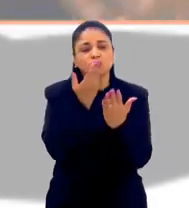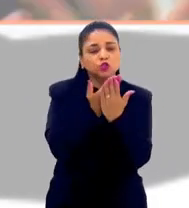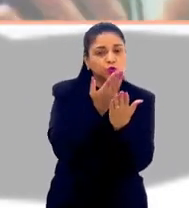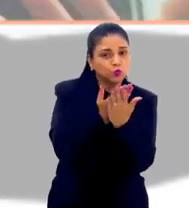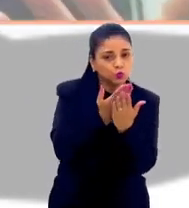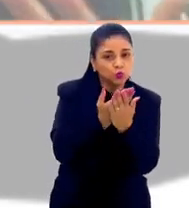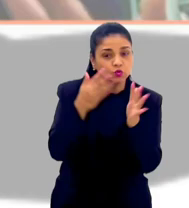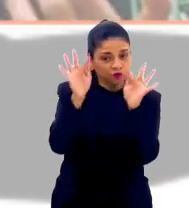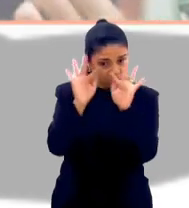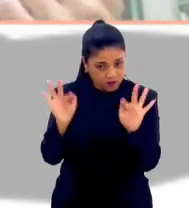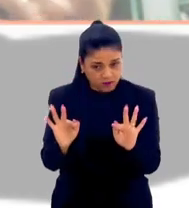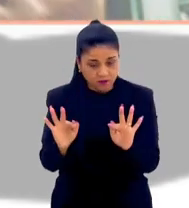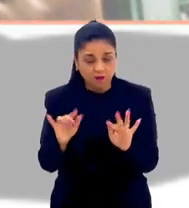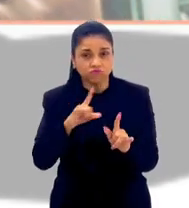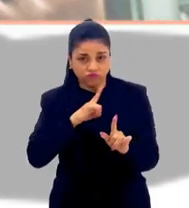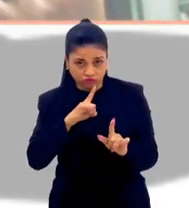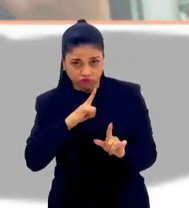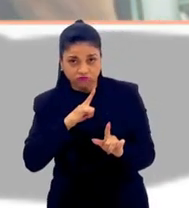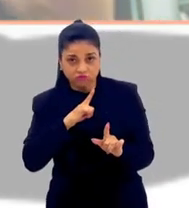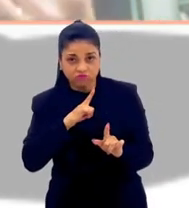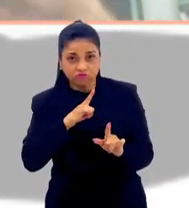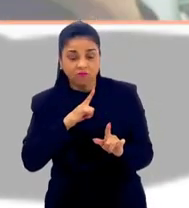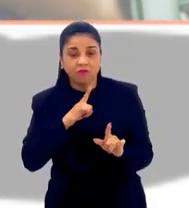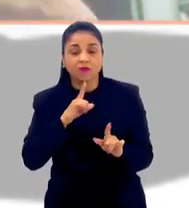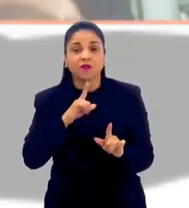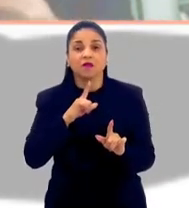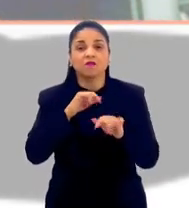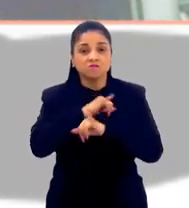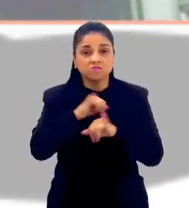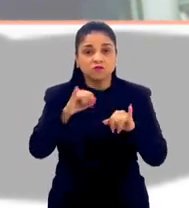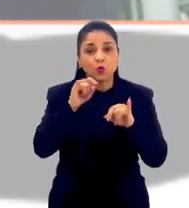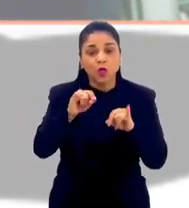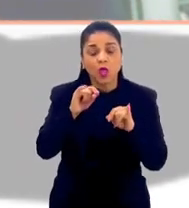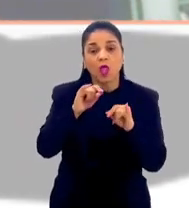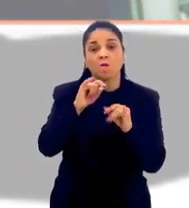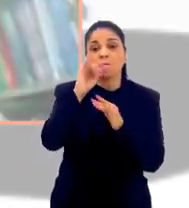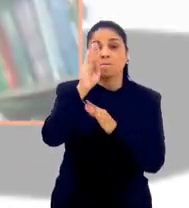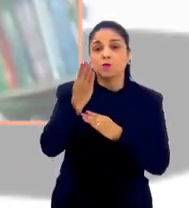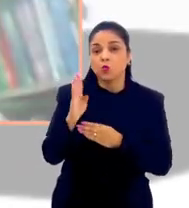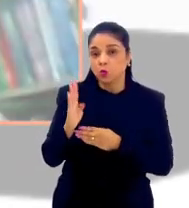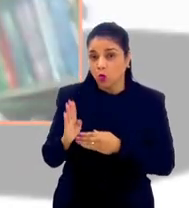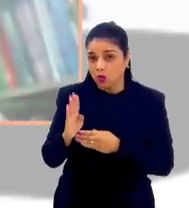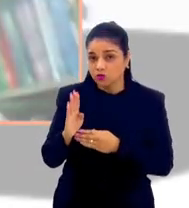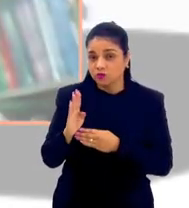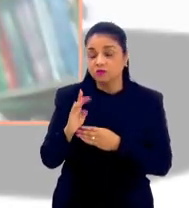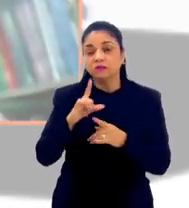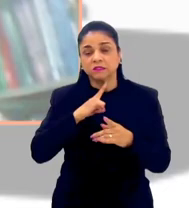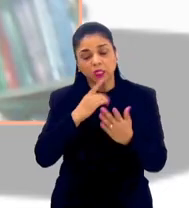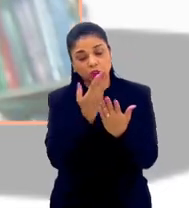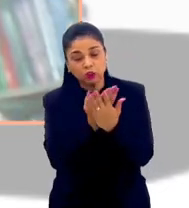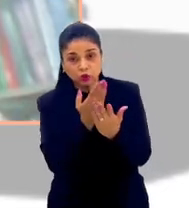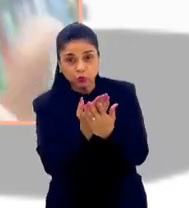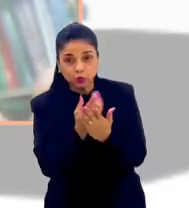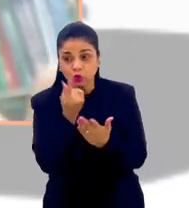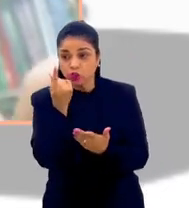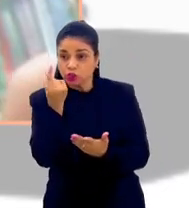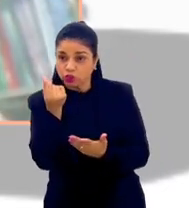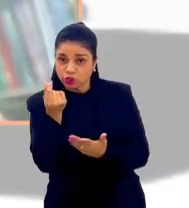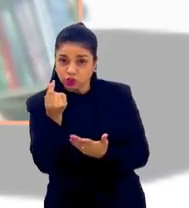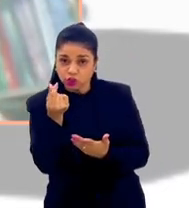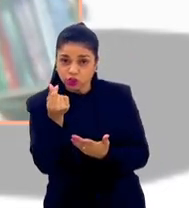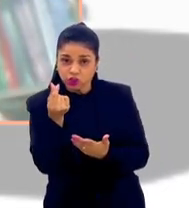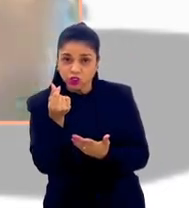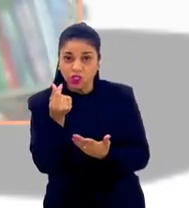felicidade que vão falar que a felicidade é essencialmente biológica. Tem estudos que vão falar sobre dinheiro que a gente